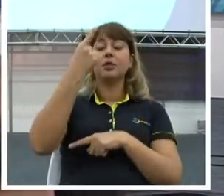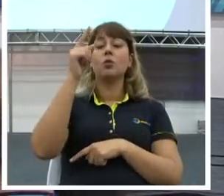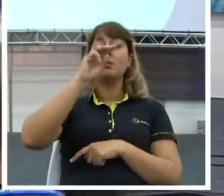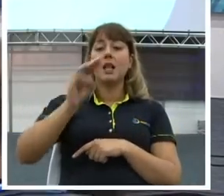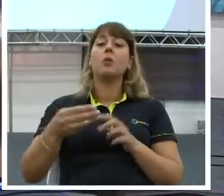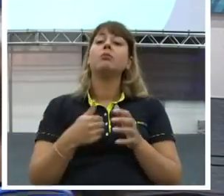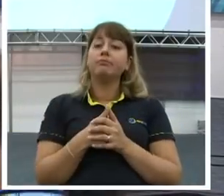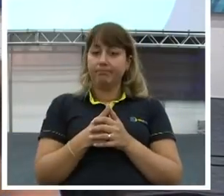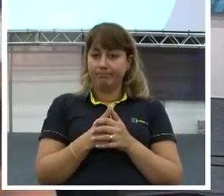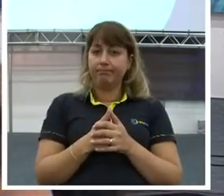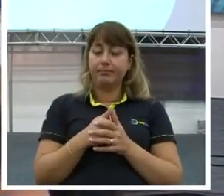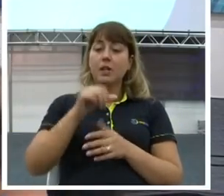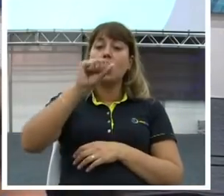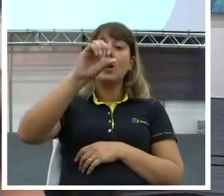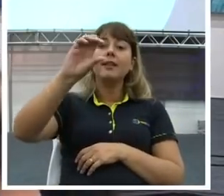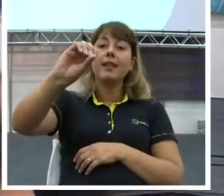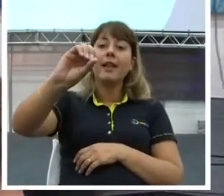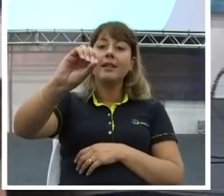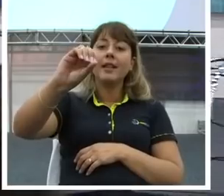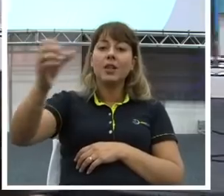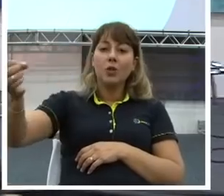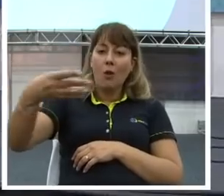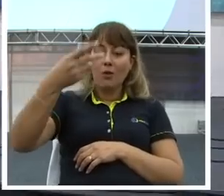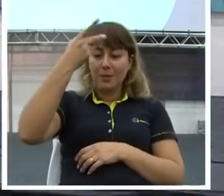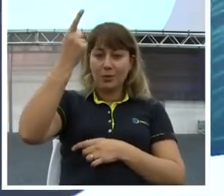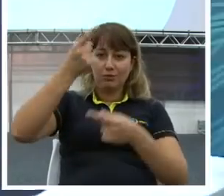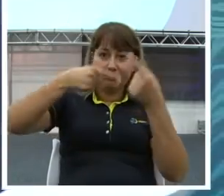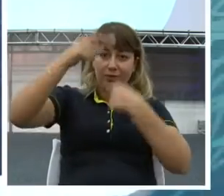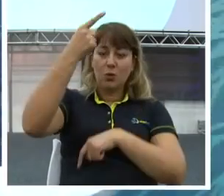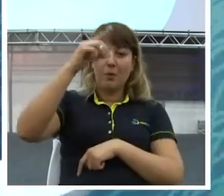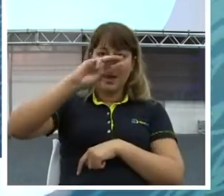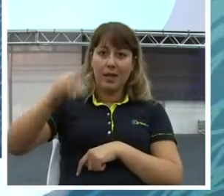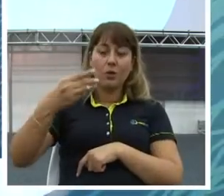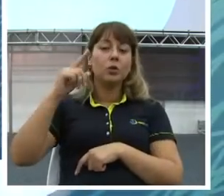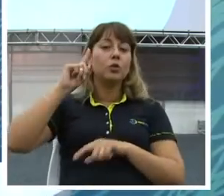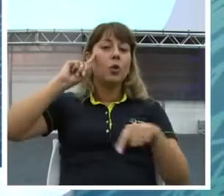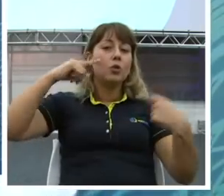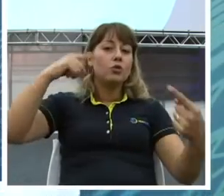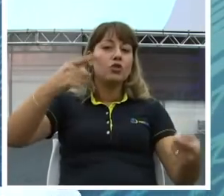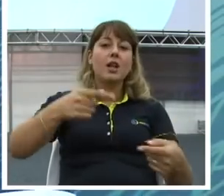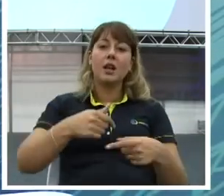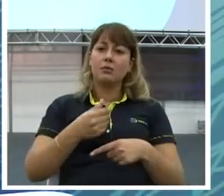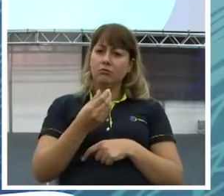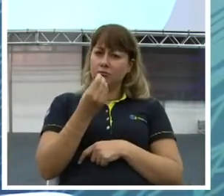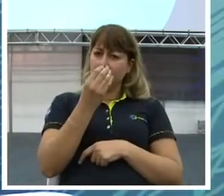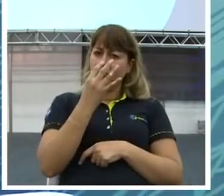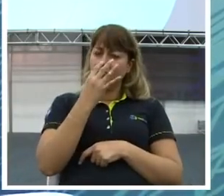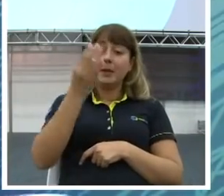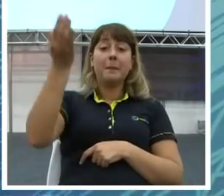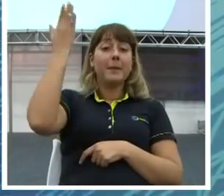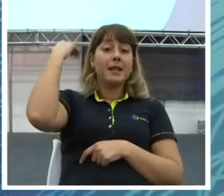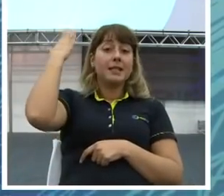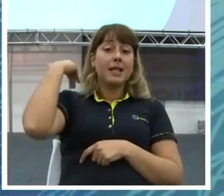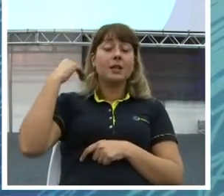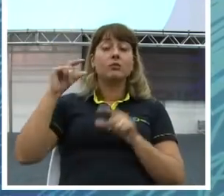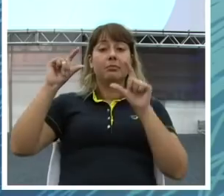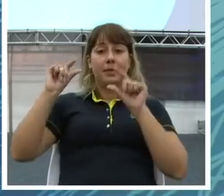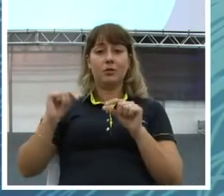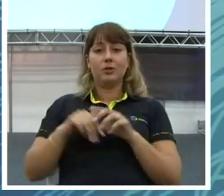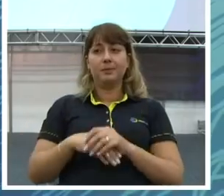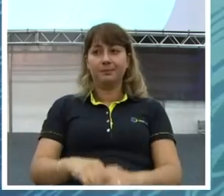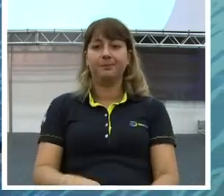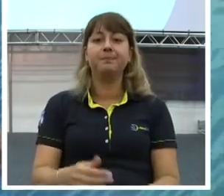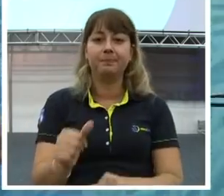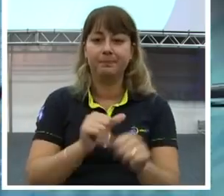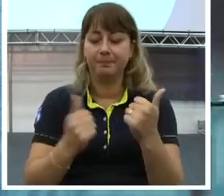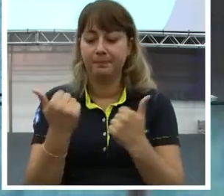80 novos milionários por dia. Em 2010, esse número era 168 novos milionários por